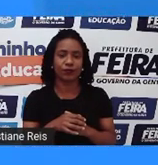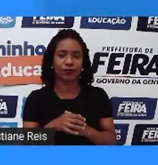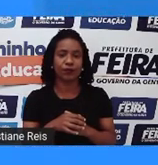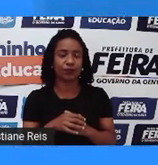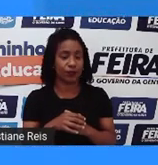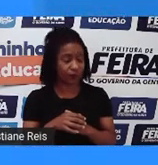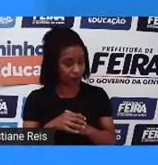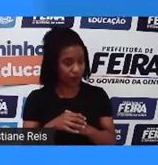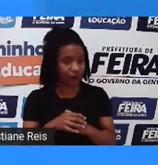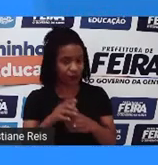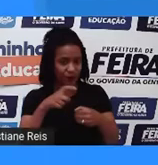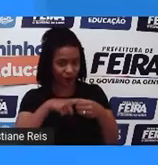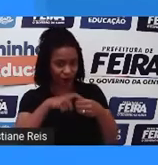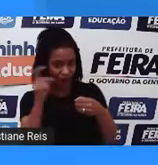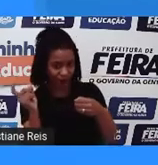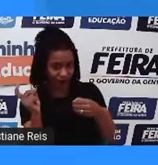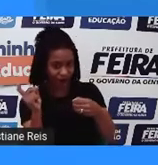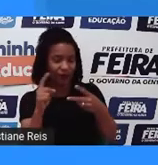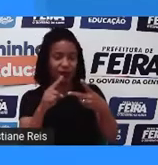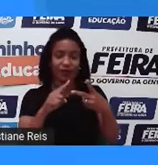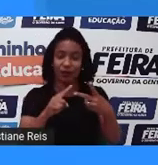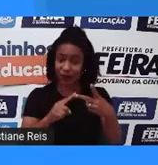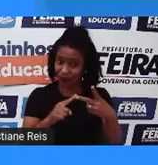Vamos fazer ambas as coisas.